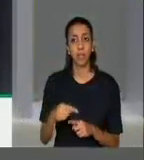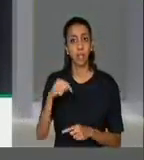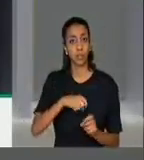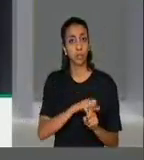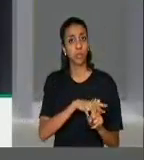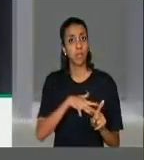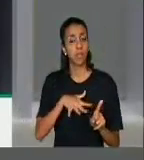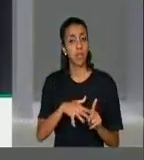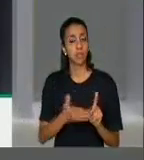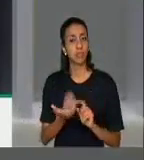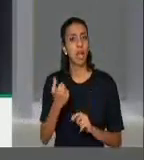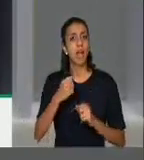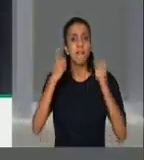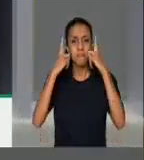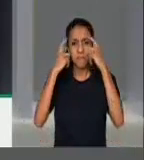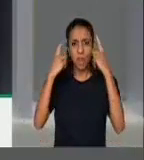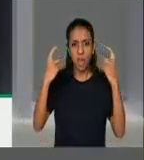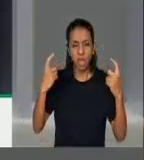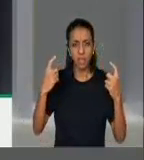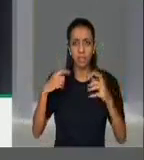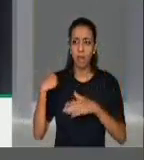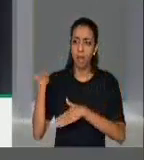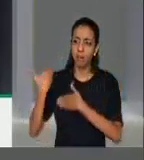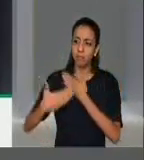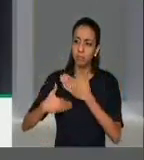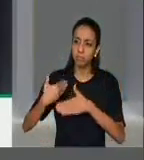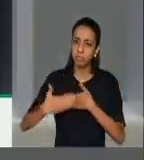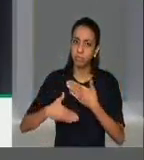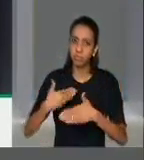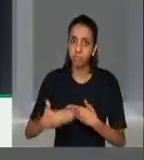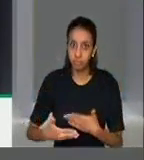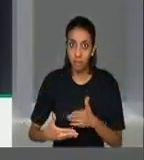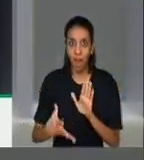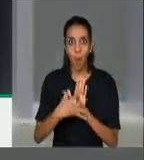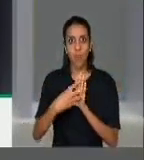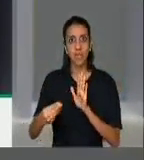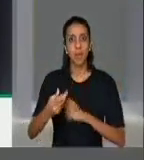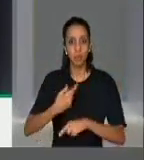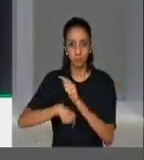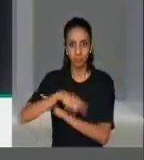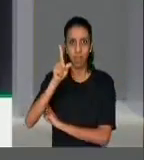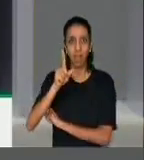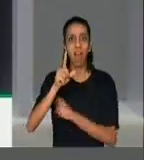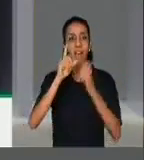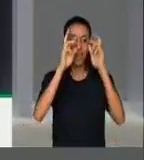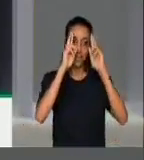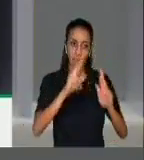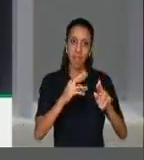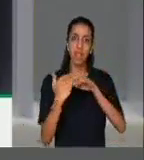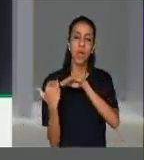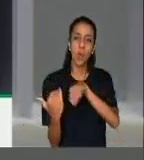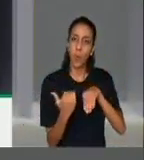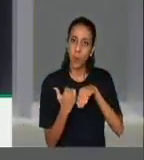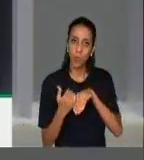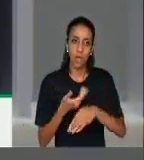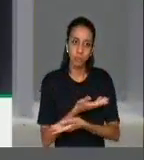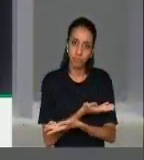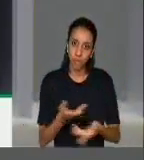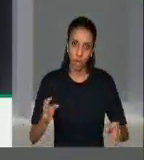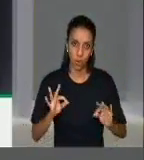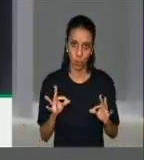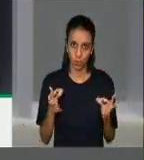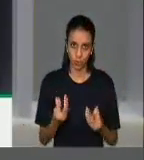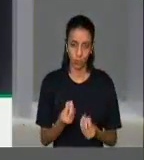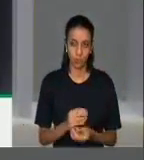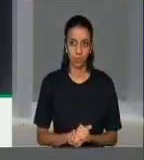estatística da violência para ser um exemplo de superação, respeito e igualdade entre todos.